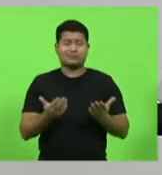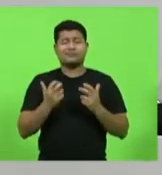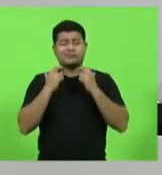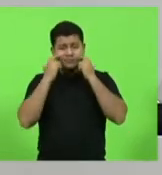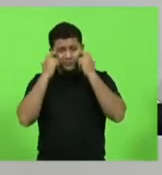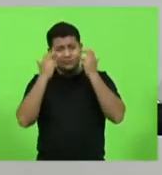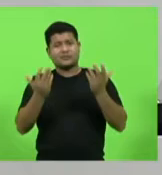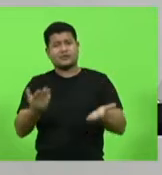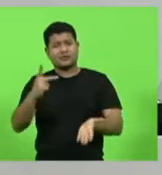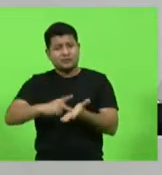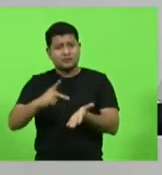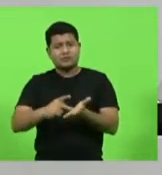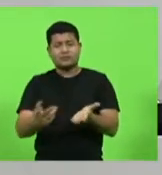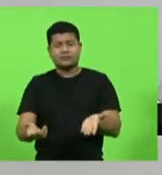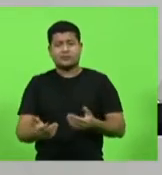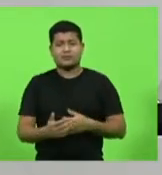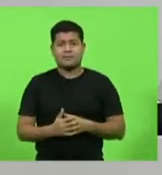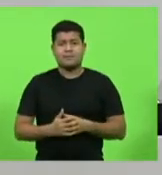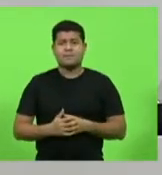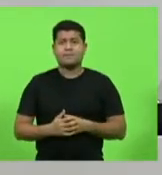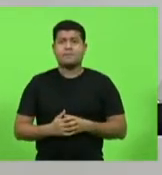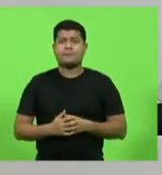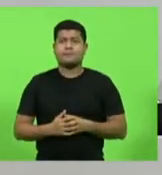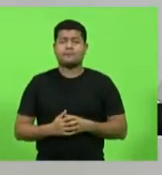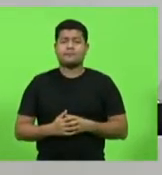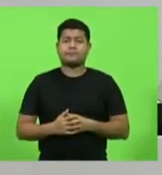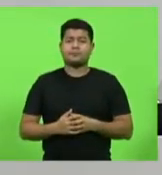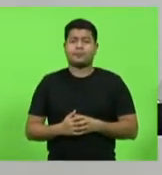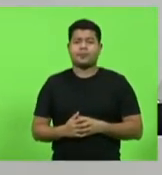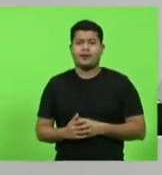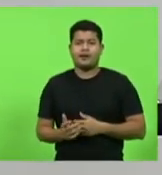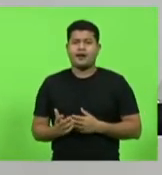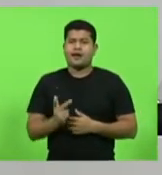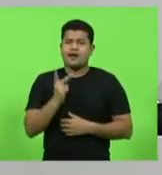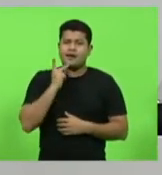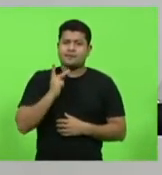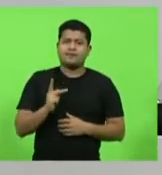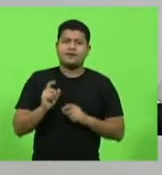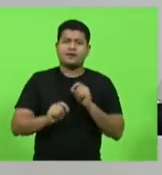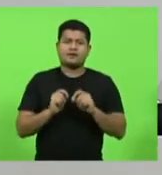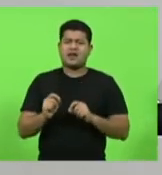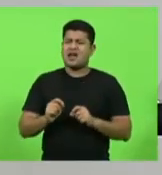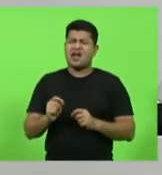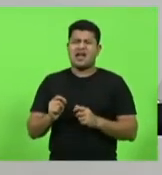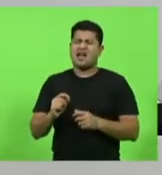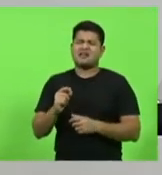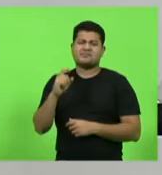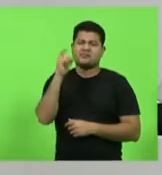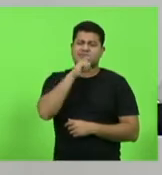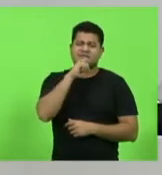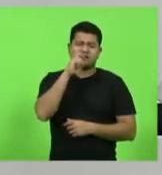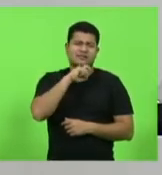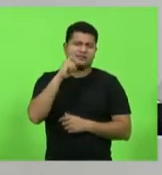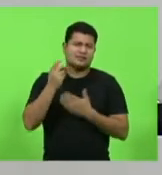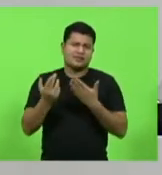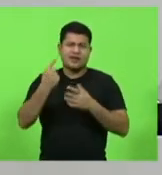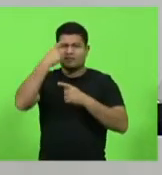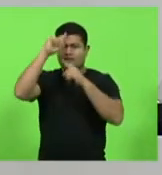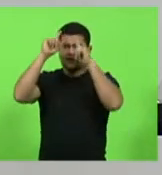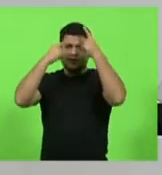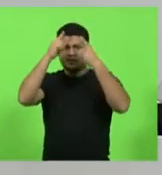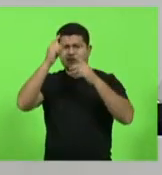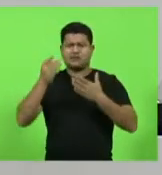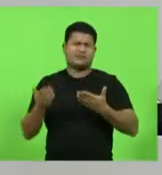Que vergonha. E ainda dizer que isso é um factoide. O secretário de